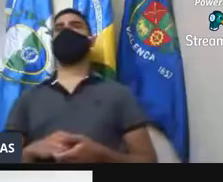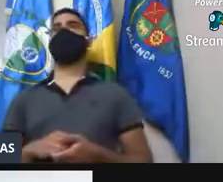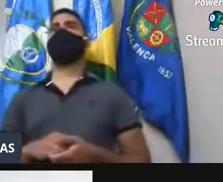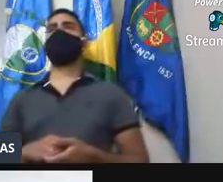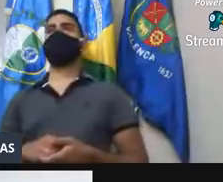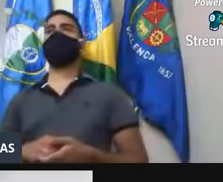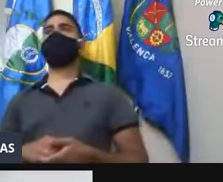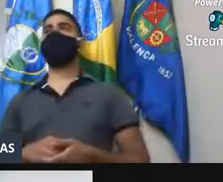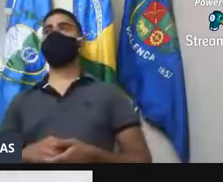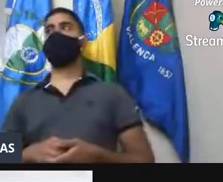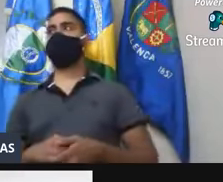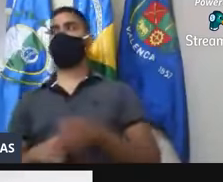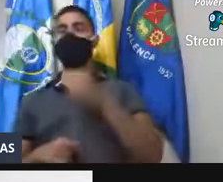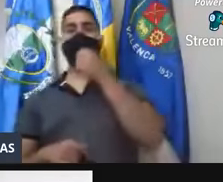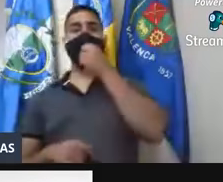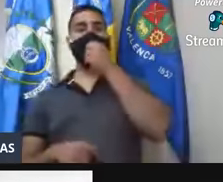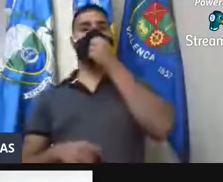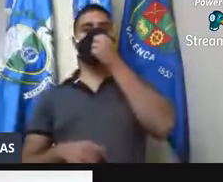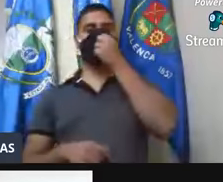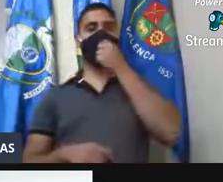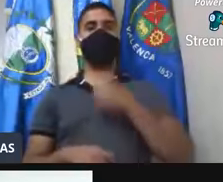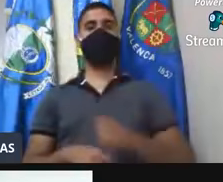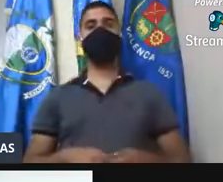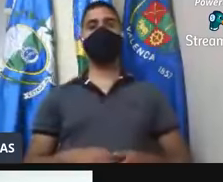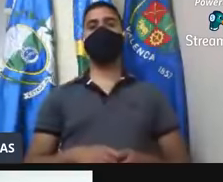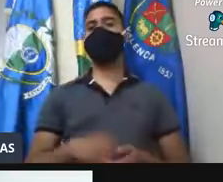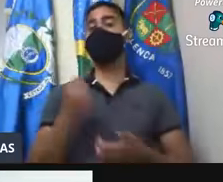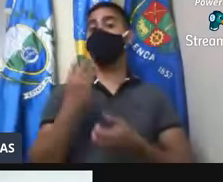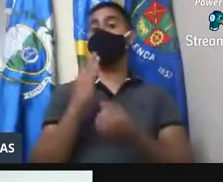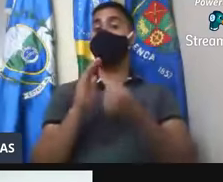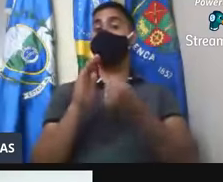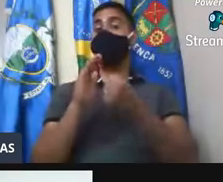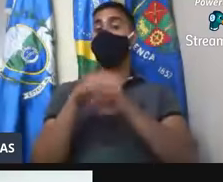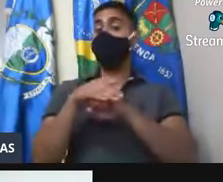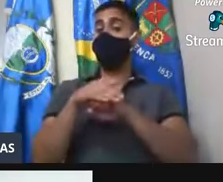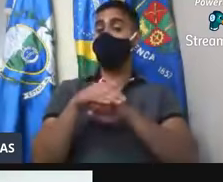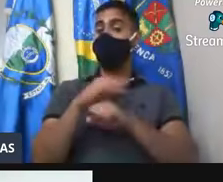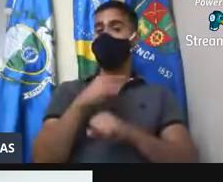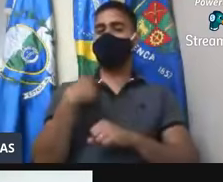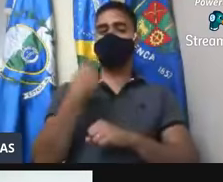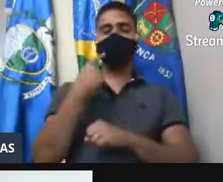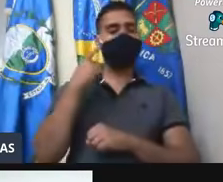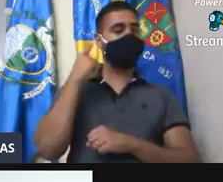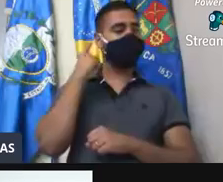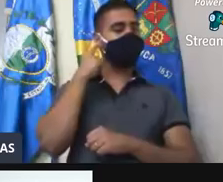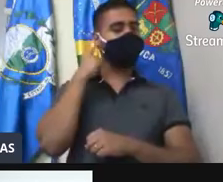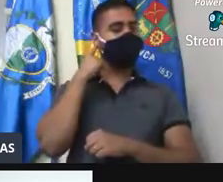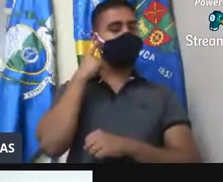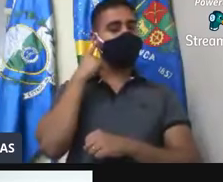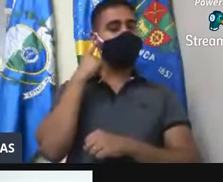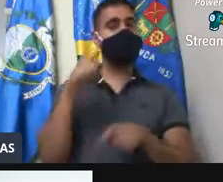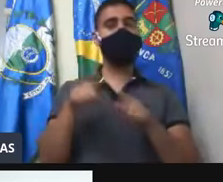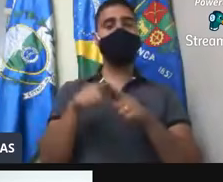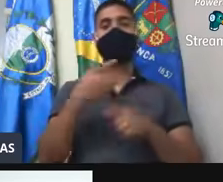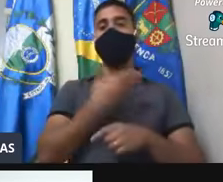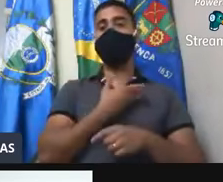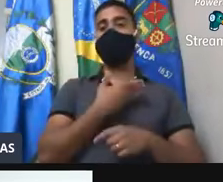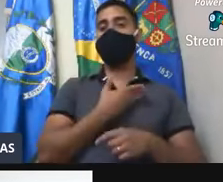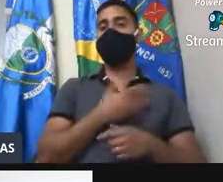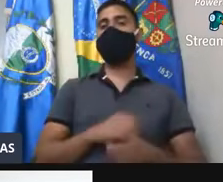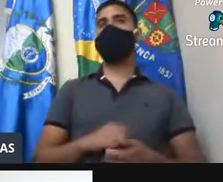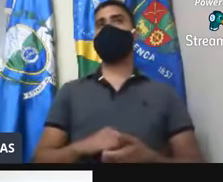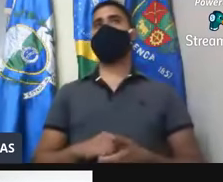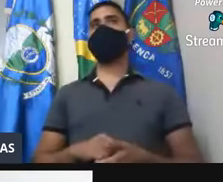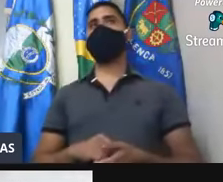Boa noite a todos, os colegas aqui, os ouvintes, aqueles que nos